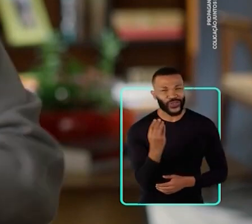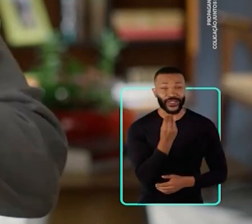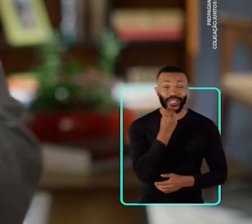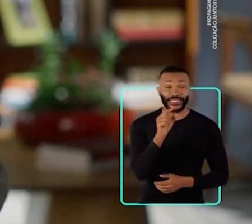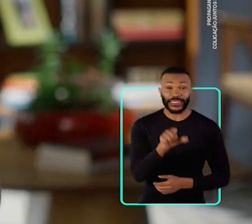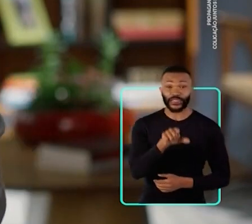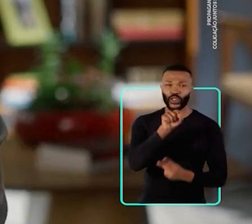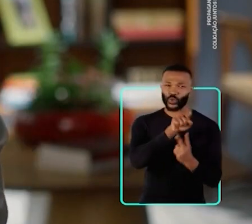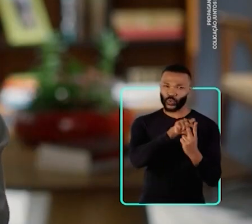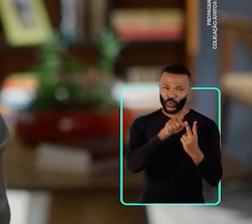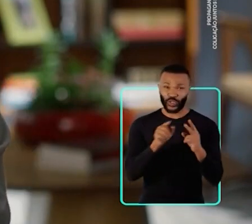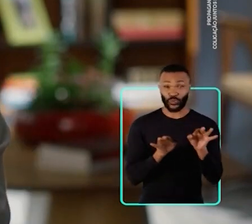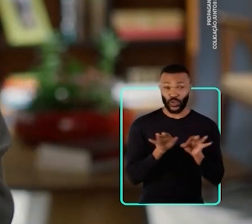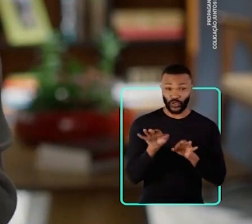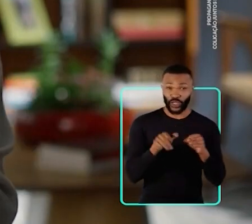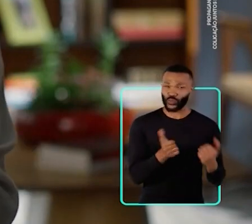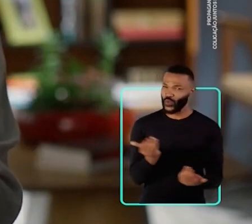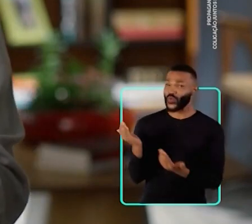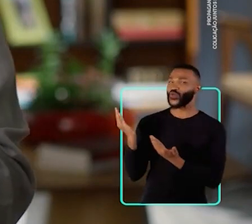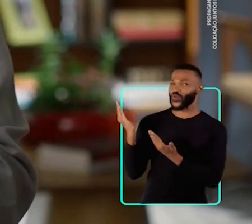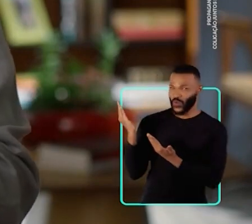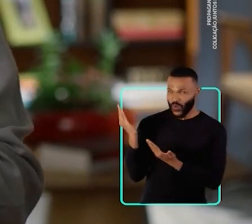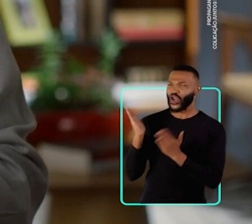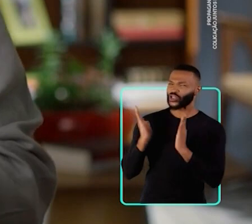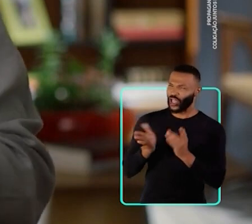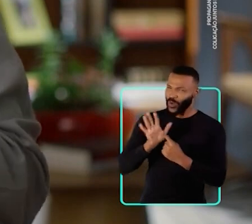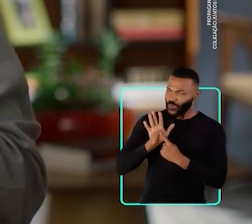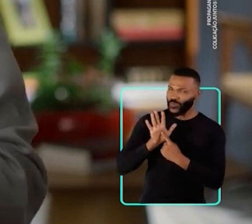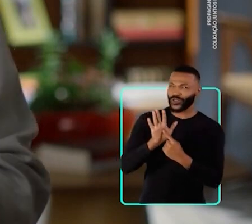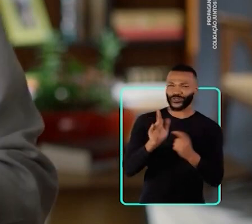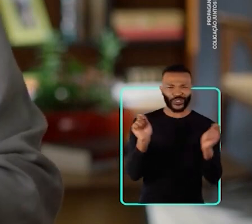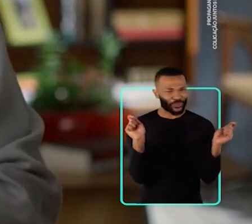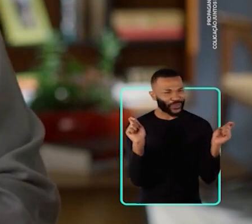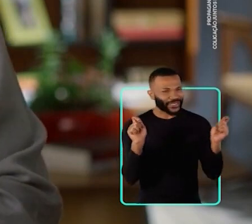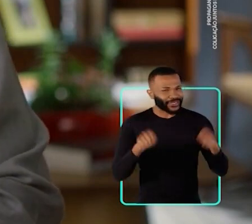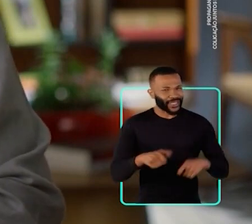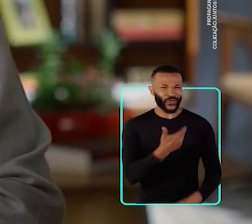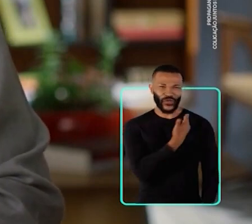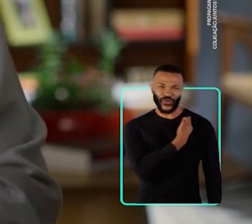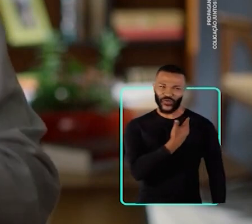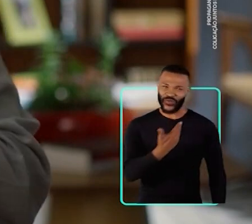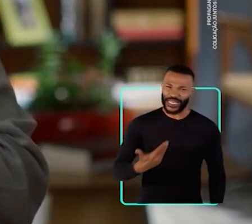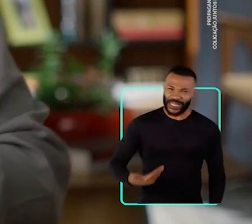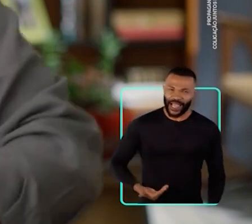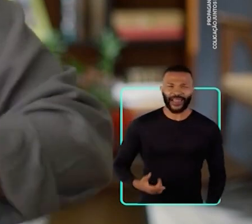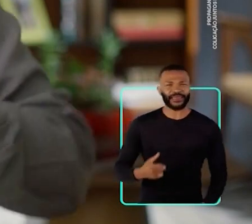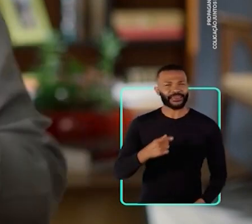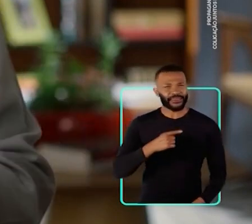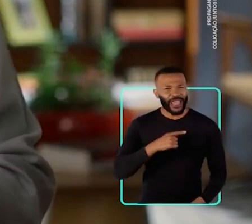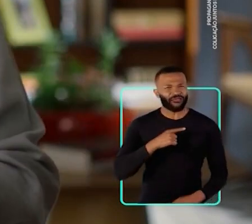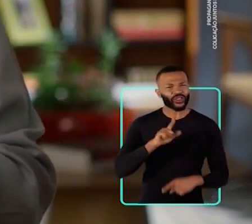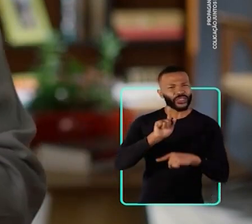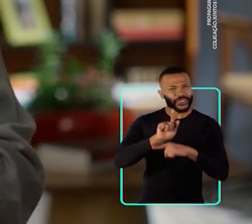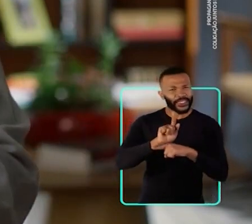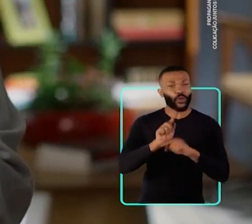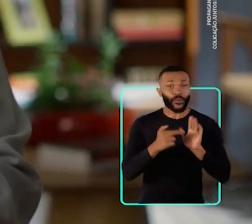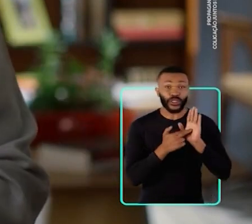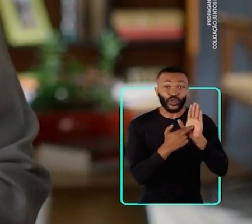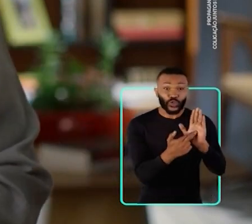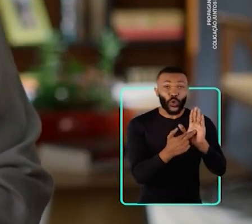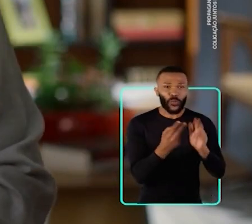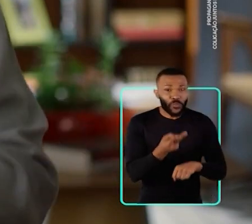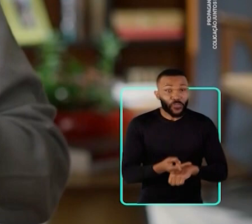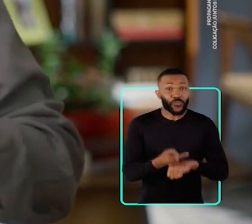escolher entre dois projetos. Um, que já mostrou sua capacidade para governar com uma gestão premiada à frente da